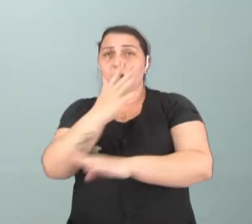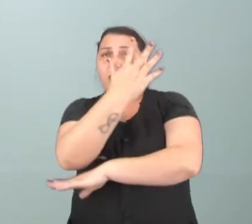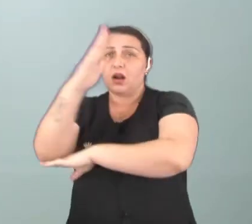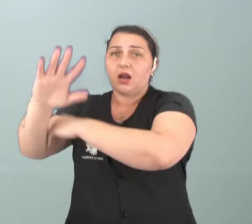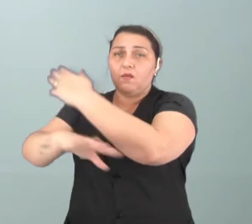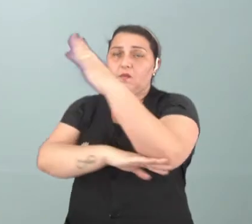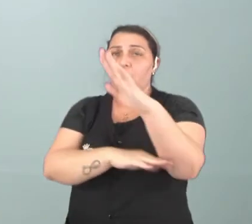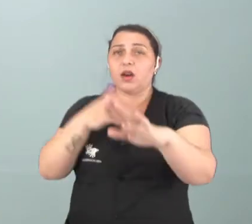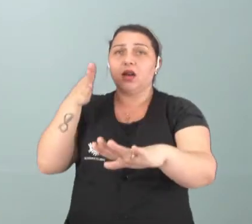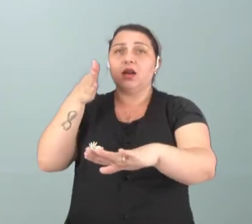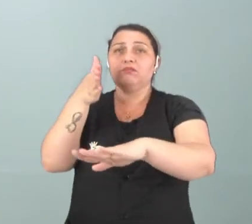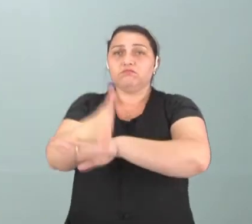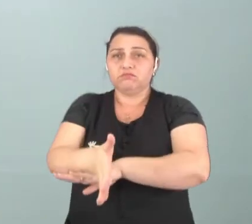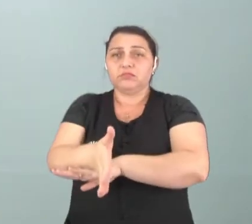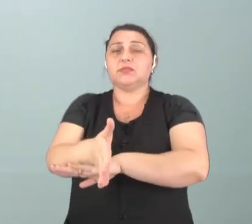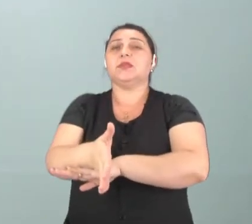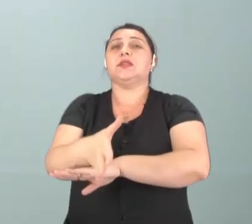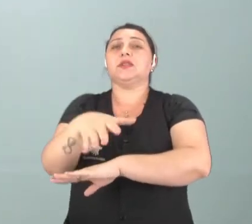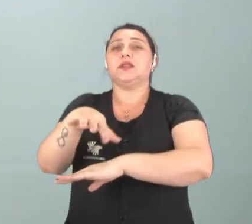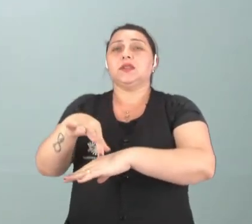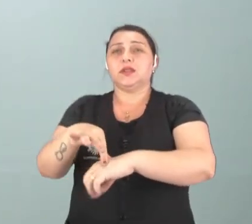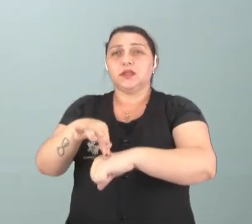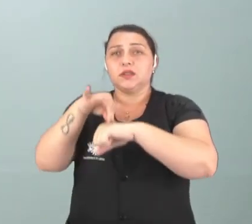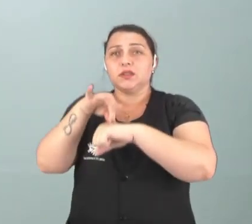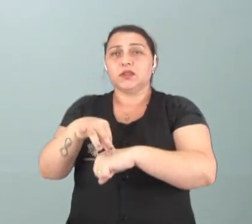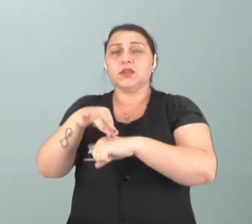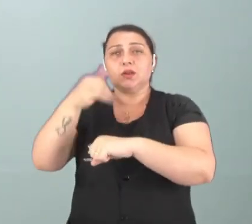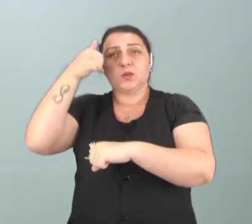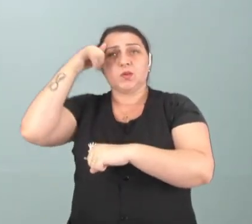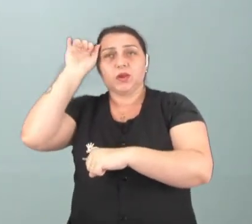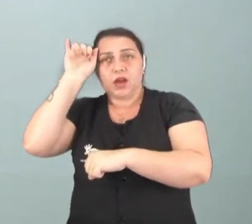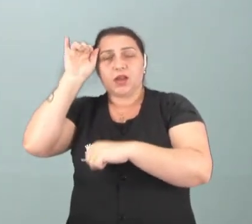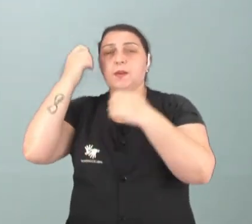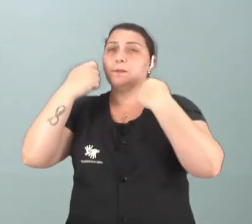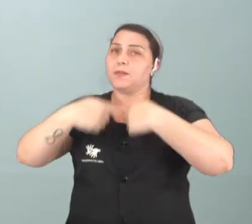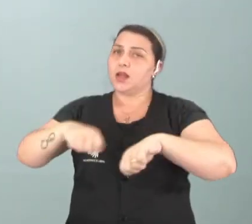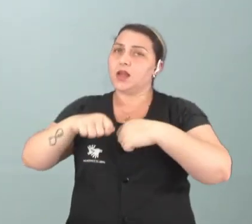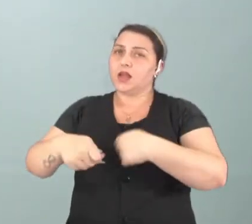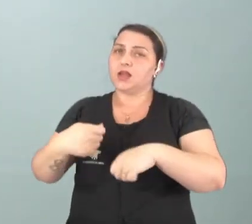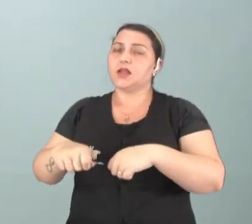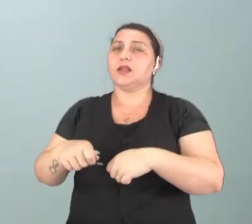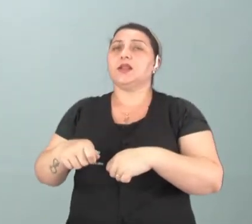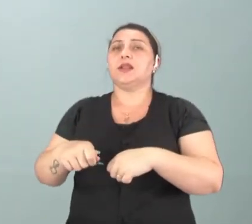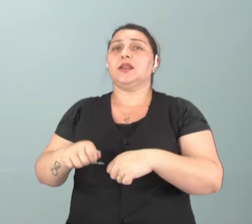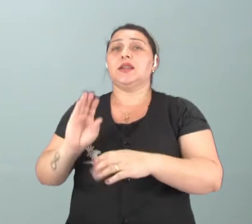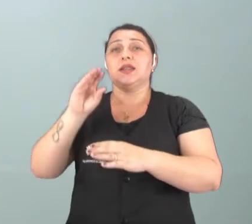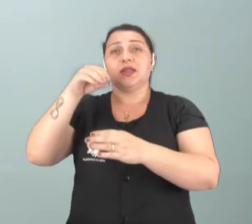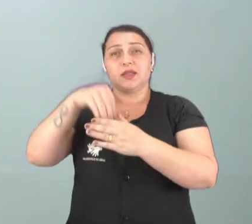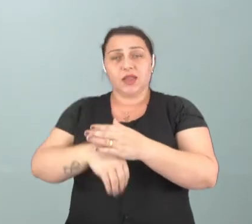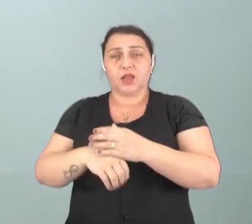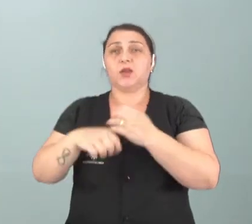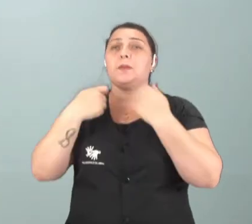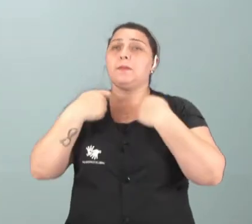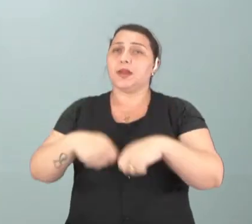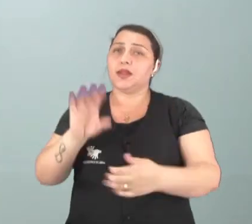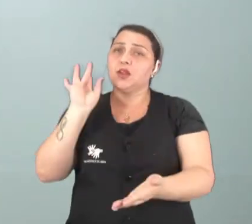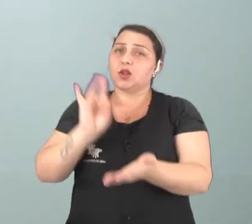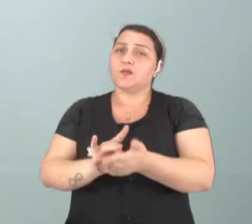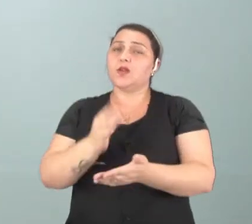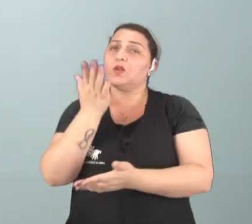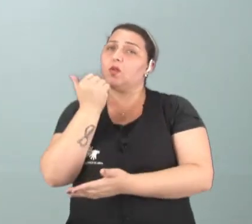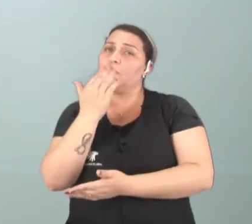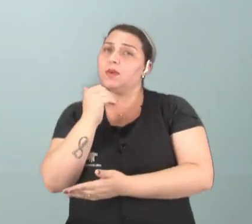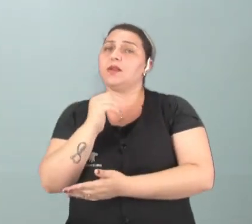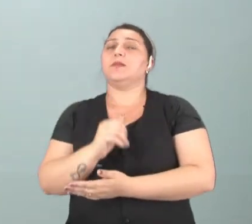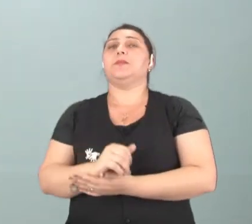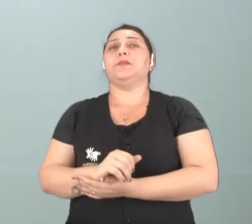ter acesso à carne de animal, de gado. E aí ele precisa caçar, mas caçar dentro do necessário, matar só